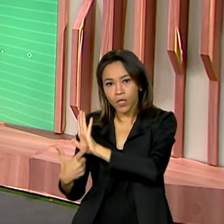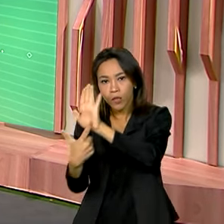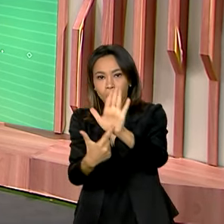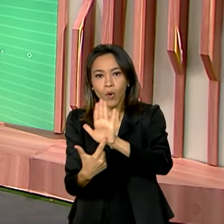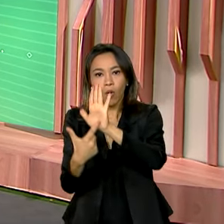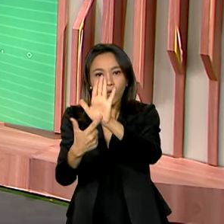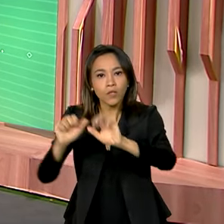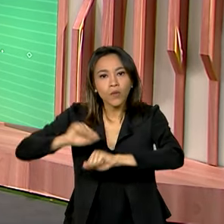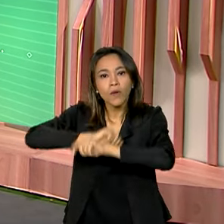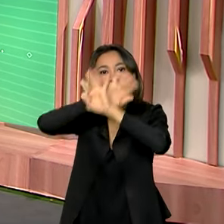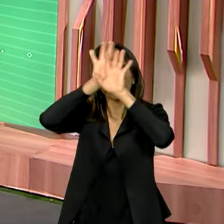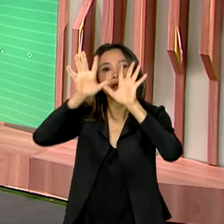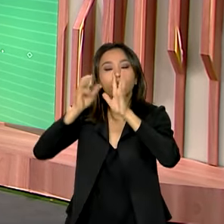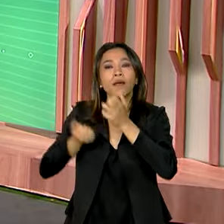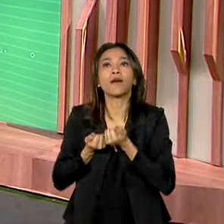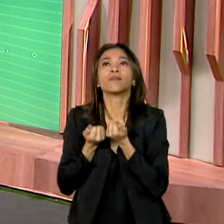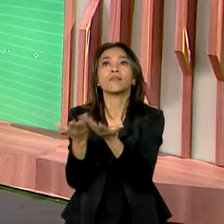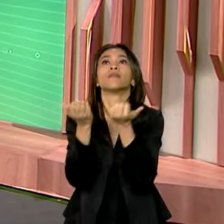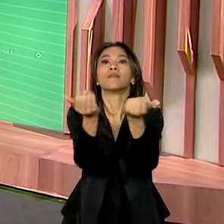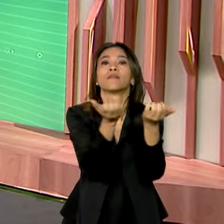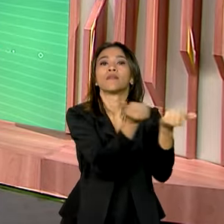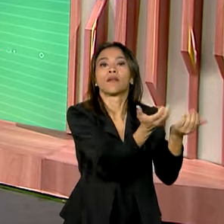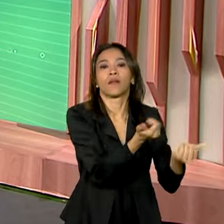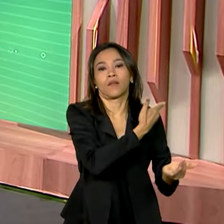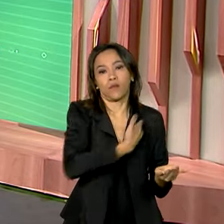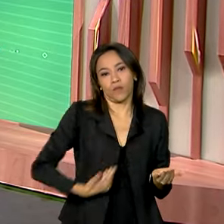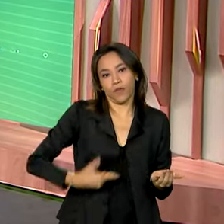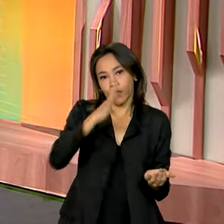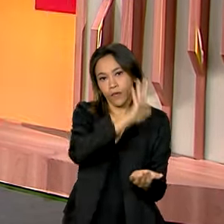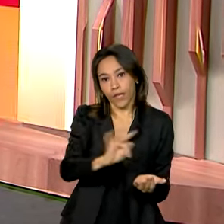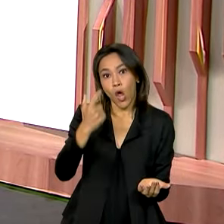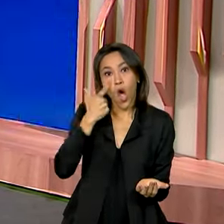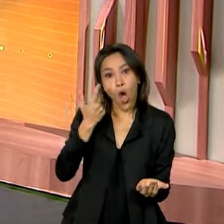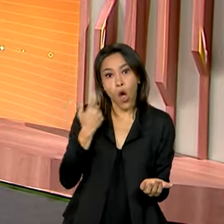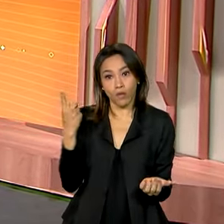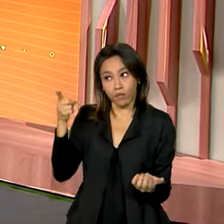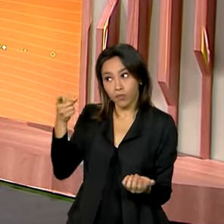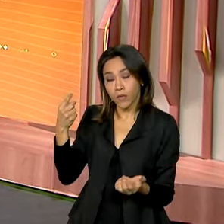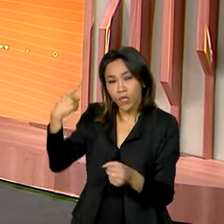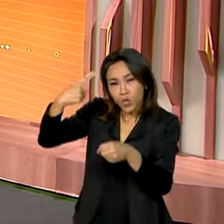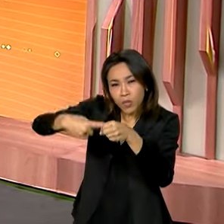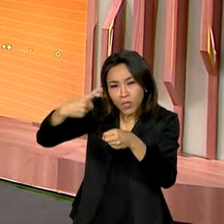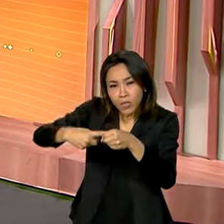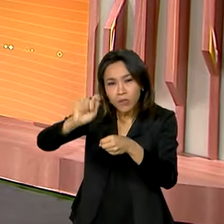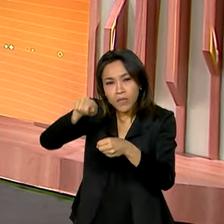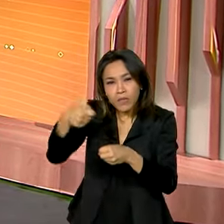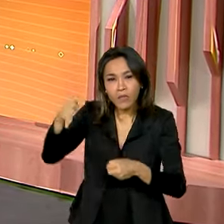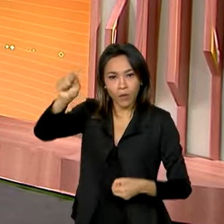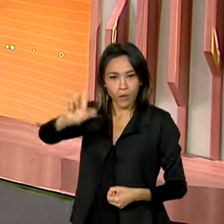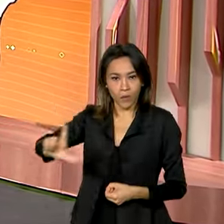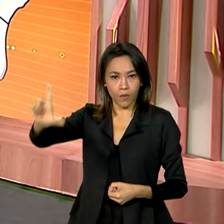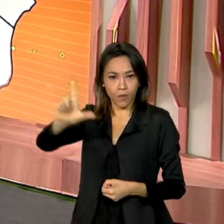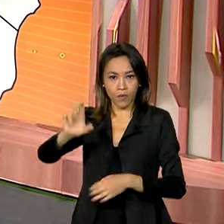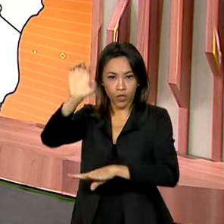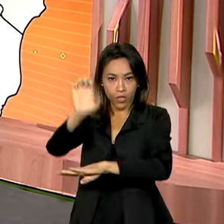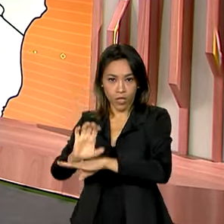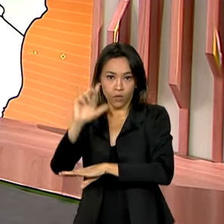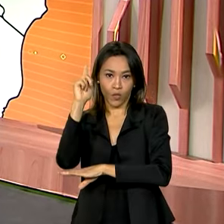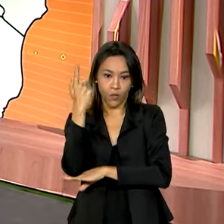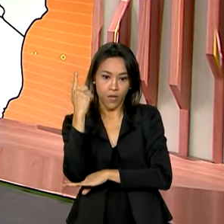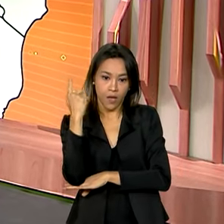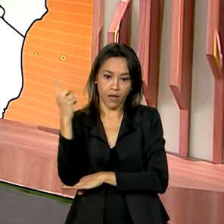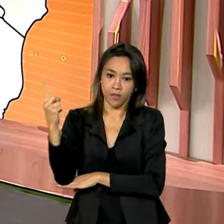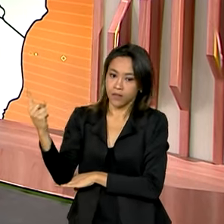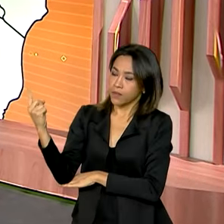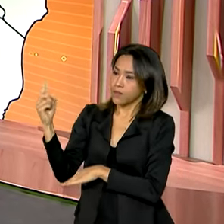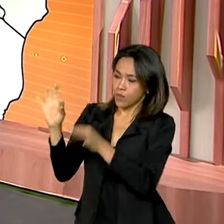entregas do governo federal. Então, vamos ver aqui algumas ações que chegaram até o município de Lusiana, em Goiás, uma cidade que fica